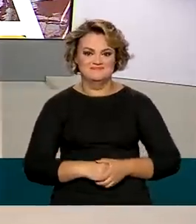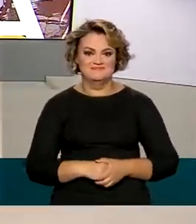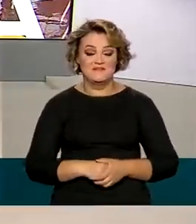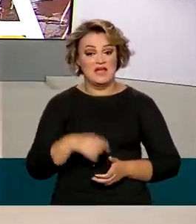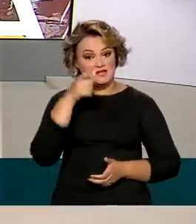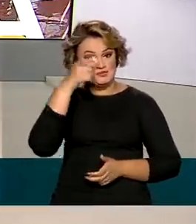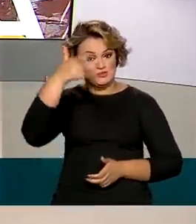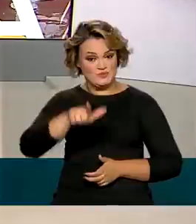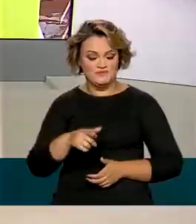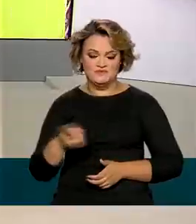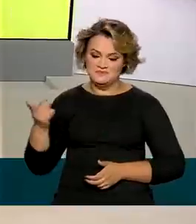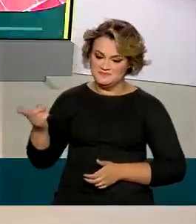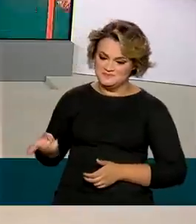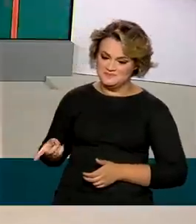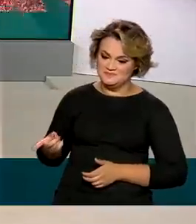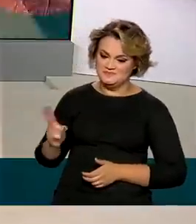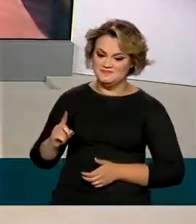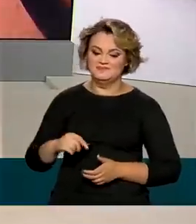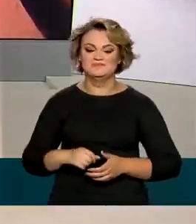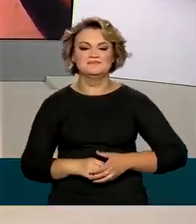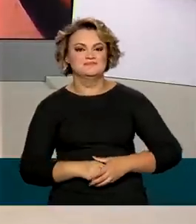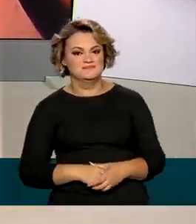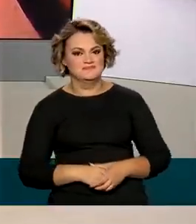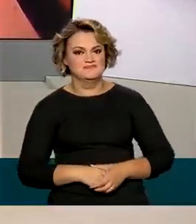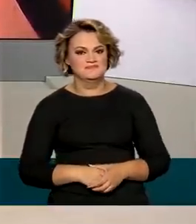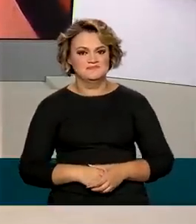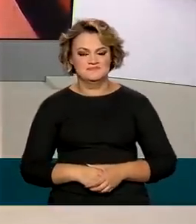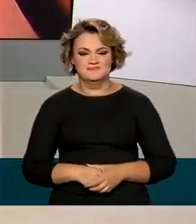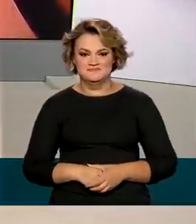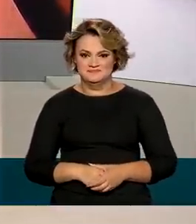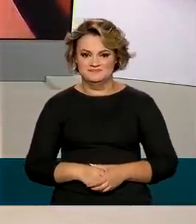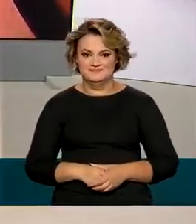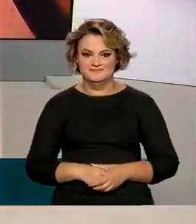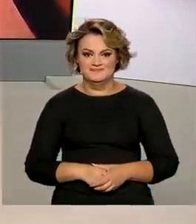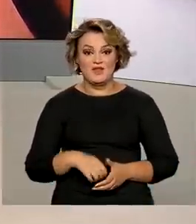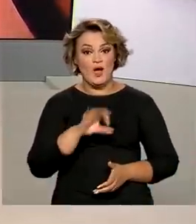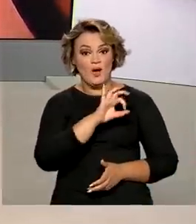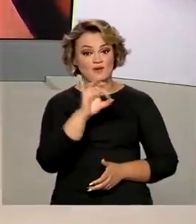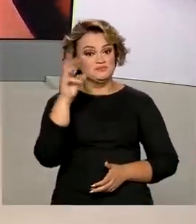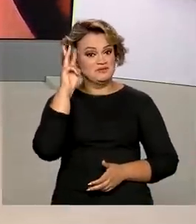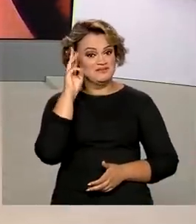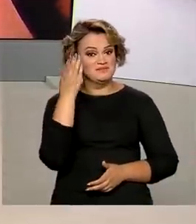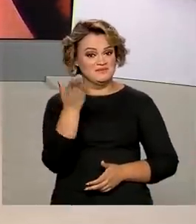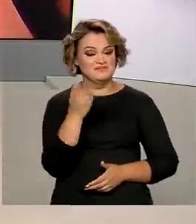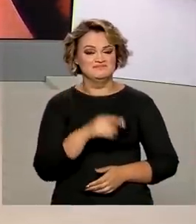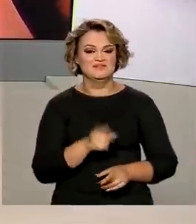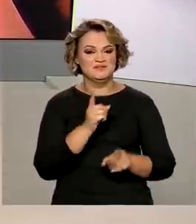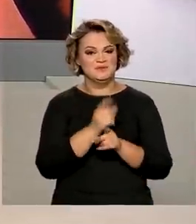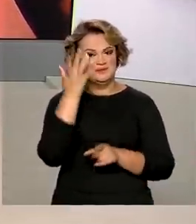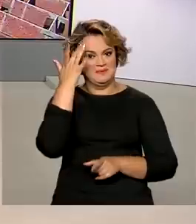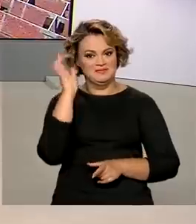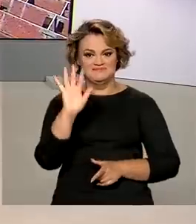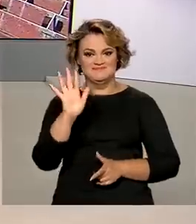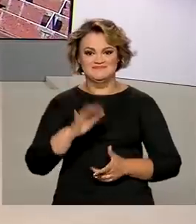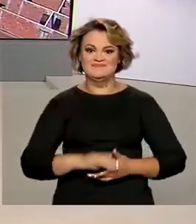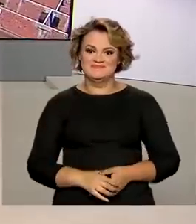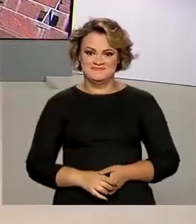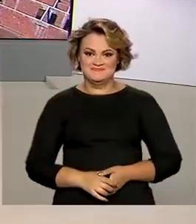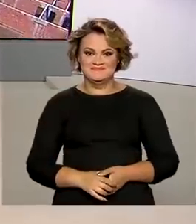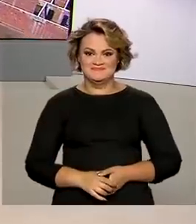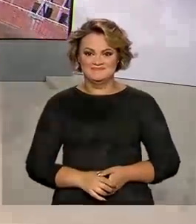Para rever as reportagens, acesse as redes sociais da TV Brasil. Uma ótima terça-feira para você. Até amanhã. Tchau.